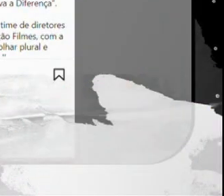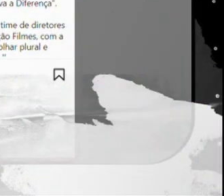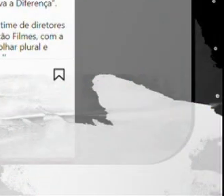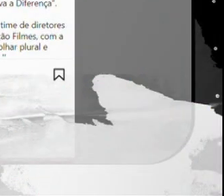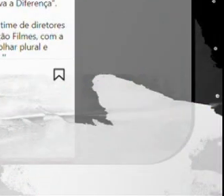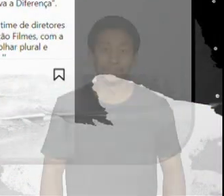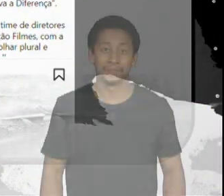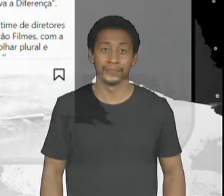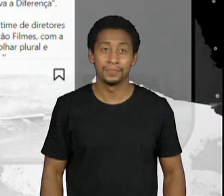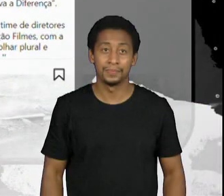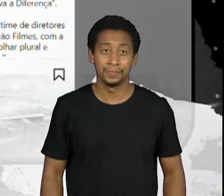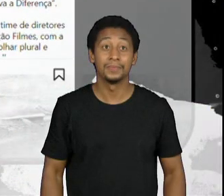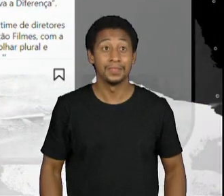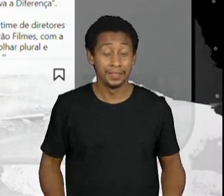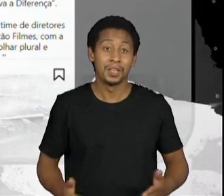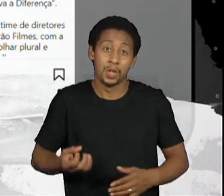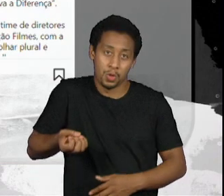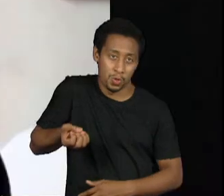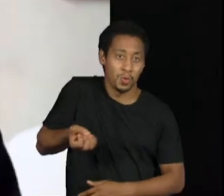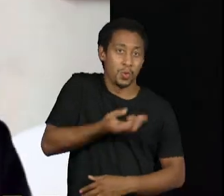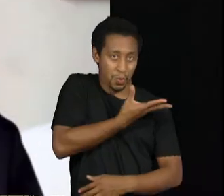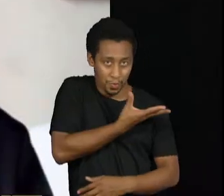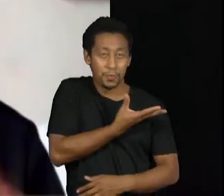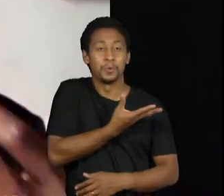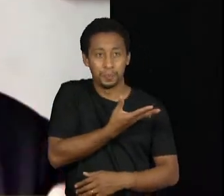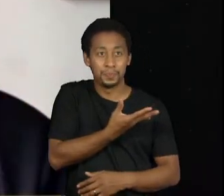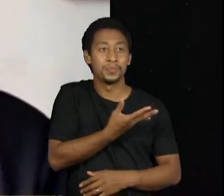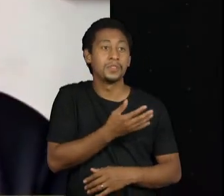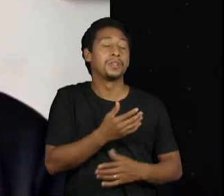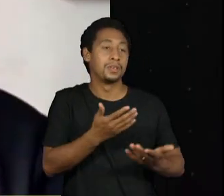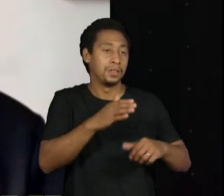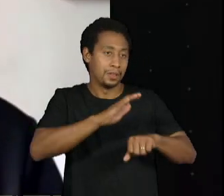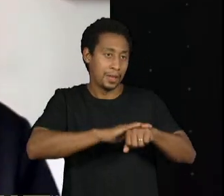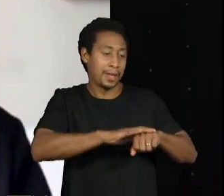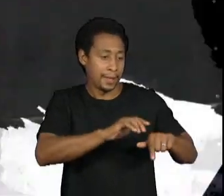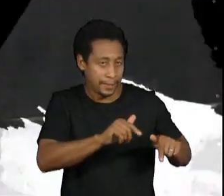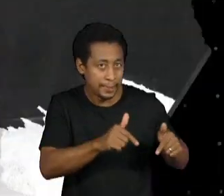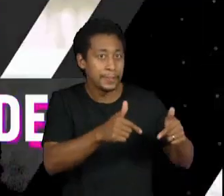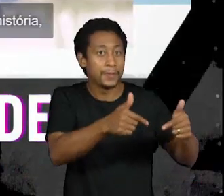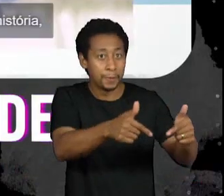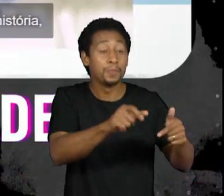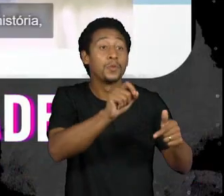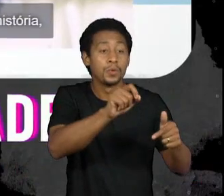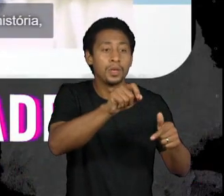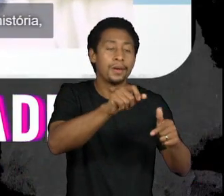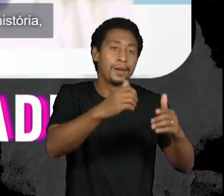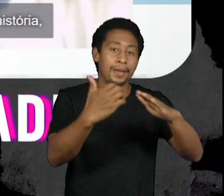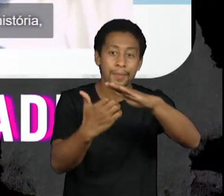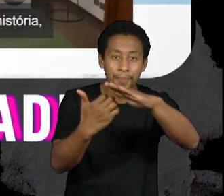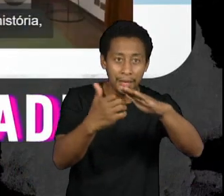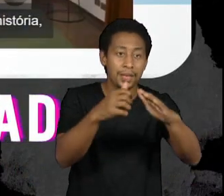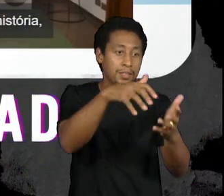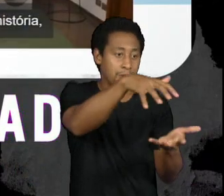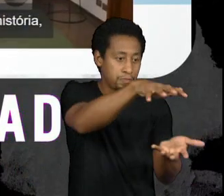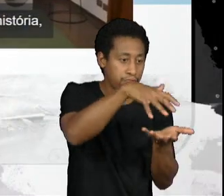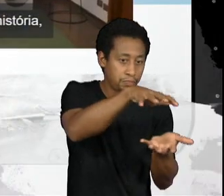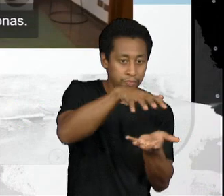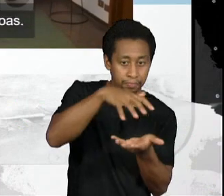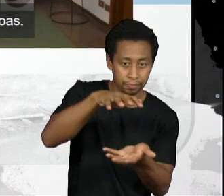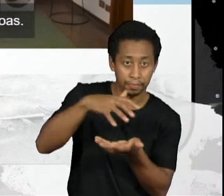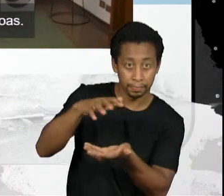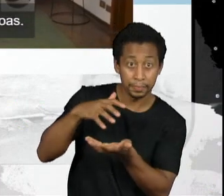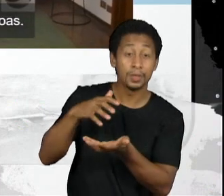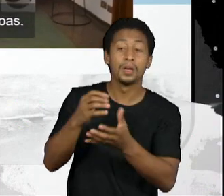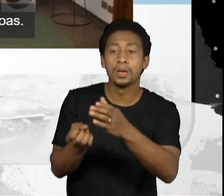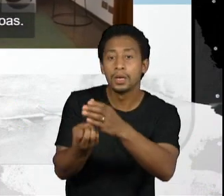A minha grande vontade é realmente ver fornecedores pretos em todas as esferas, sabe? Em